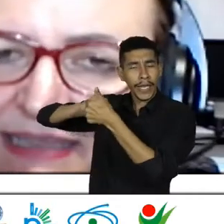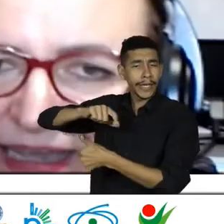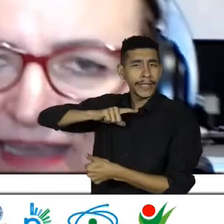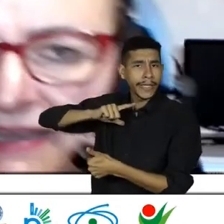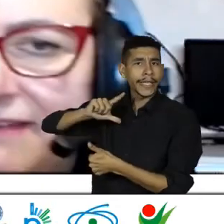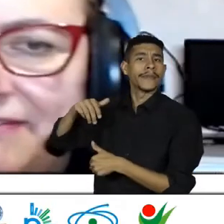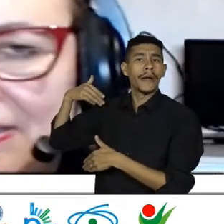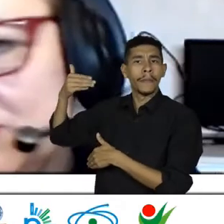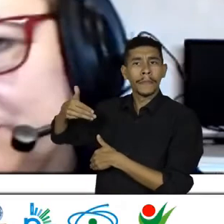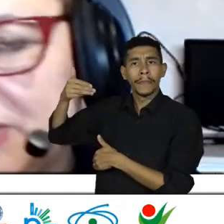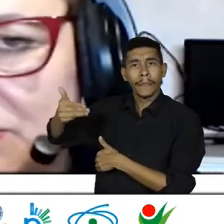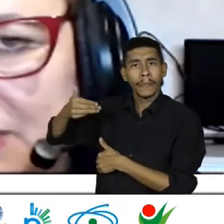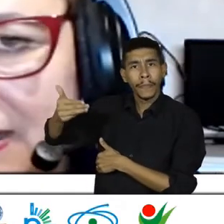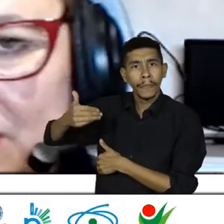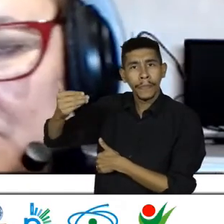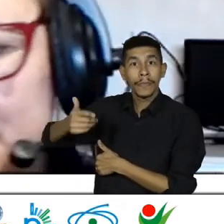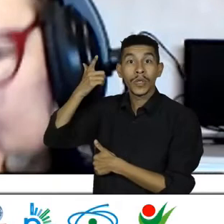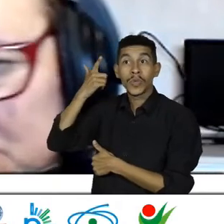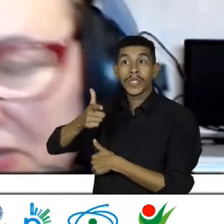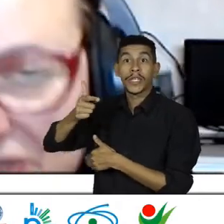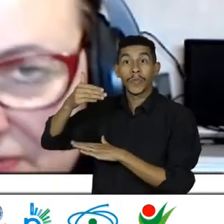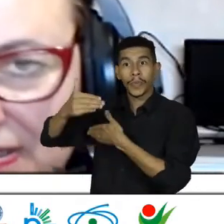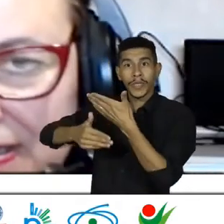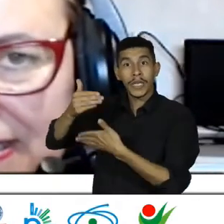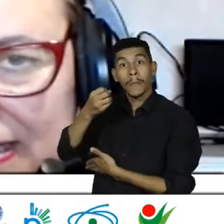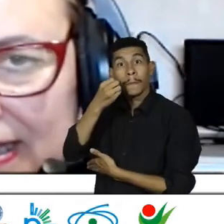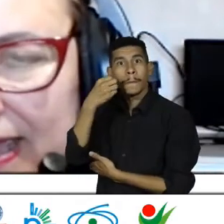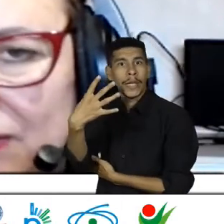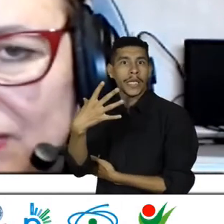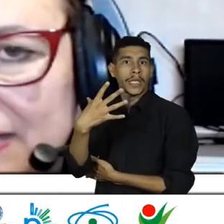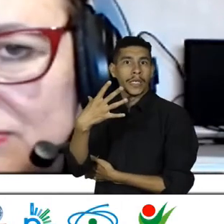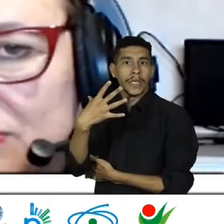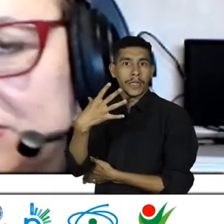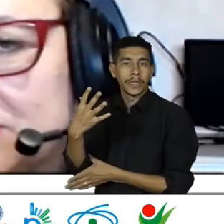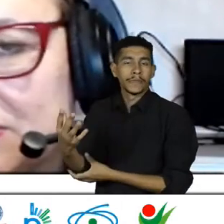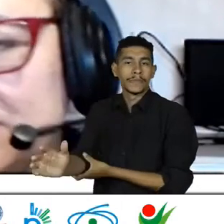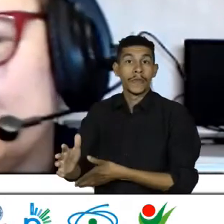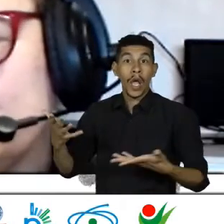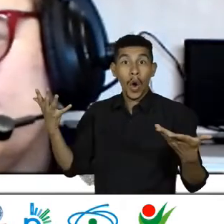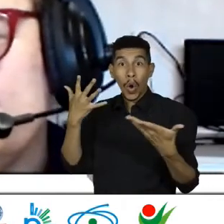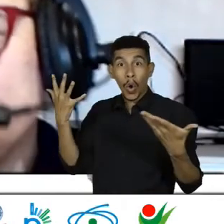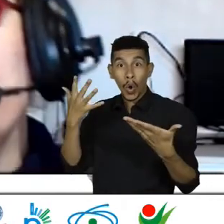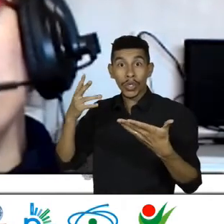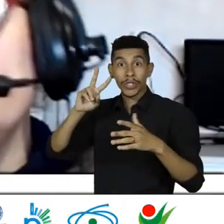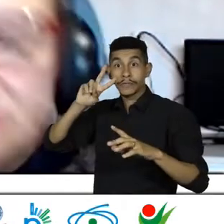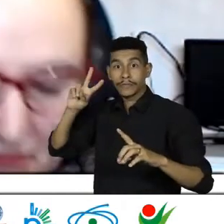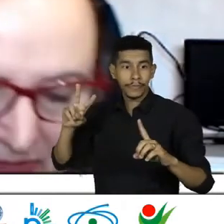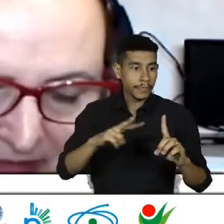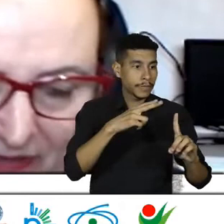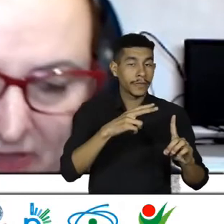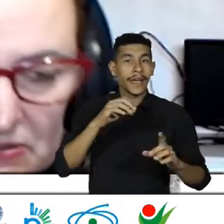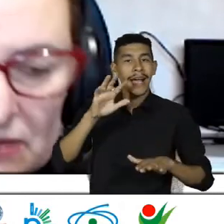Para poder ali Fazer o seu projeto Migratório Bem sucedido Olhando hoje Quando se critica